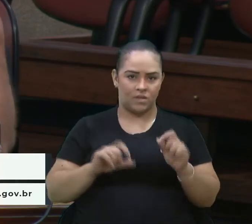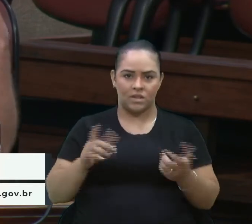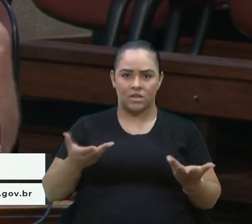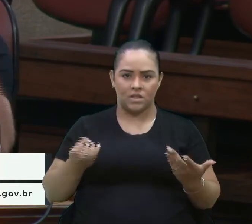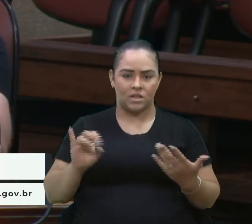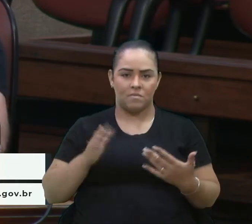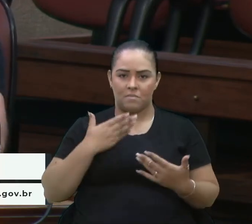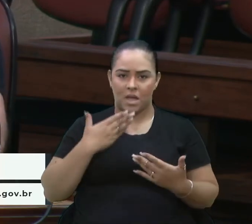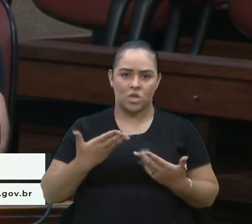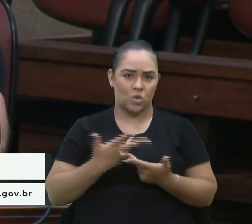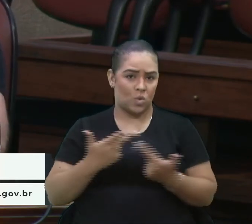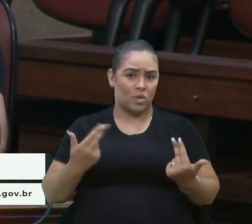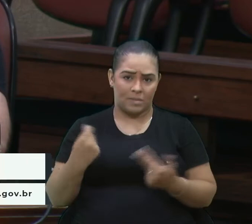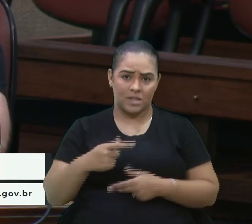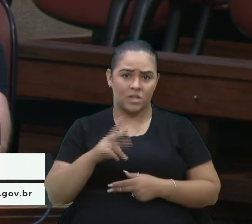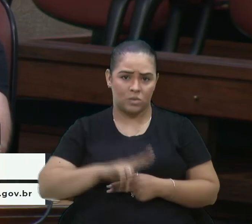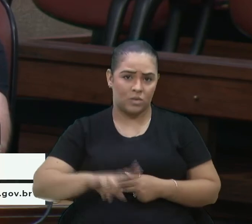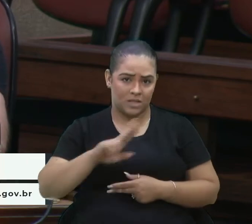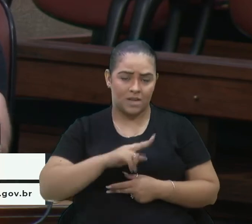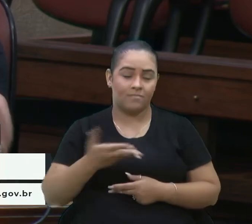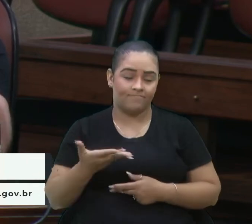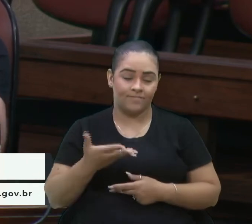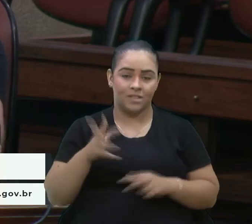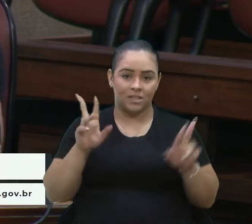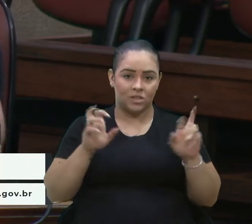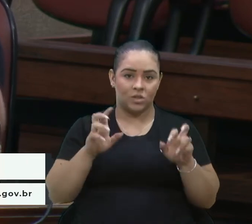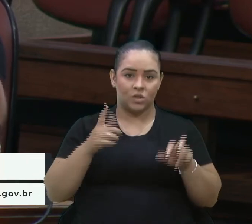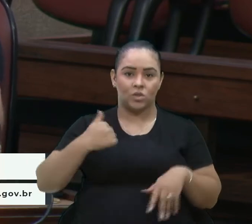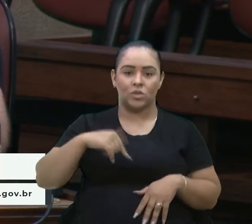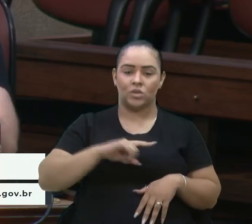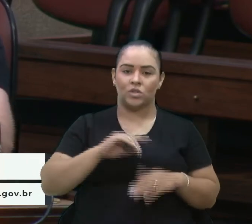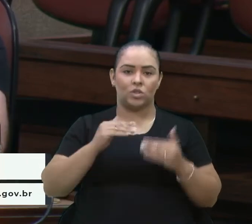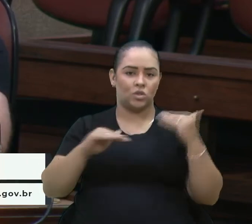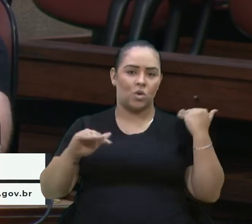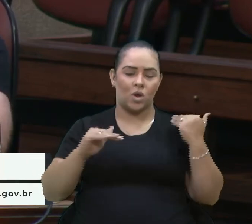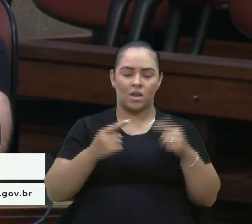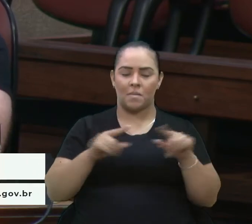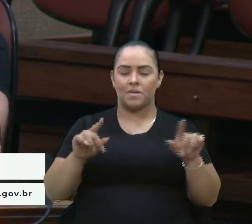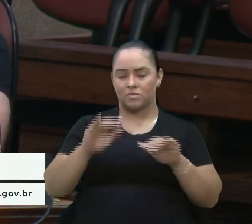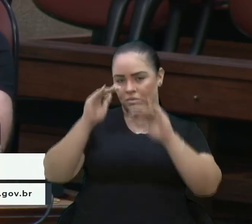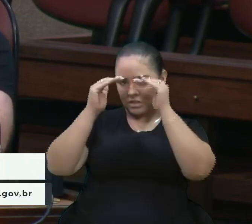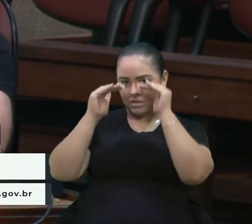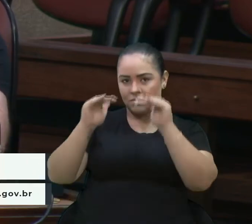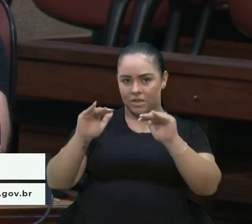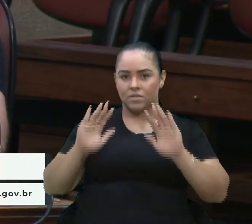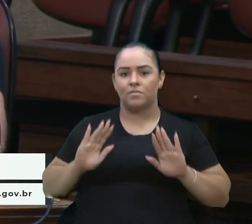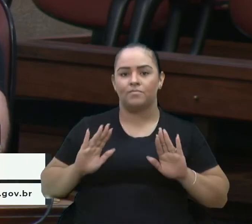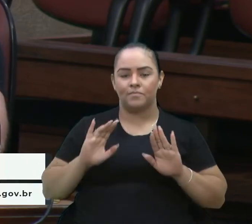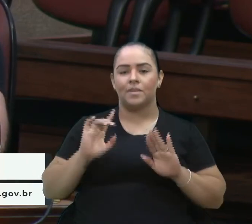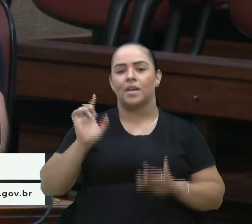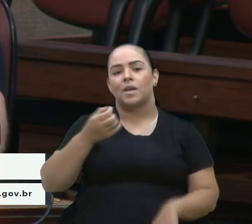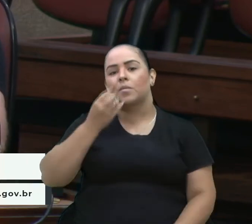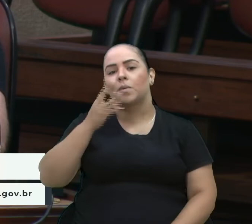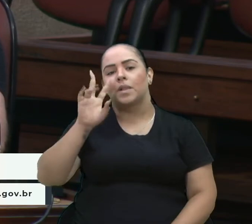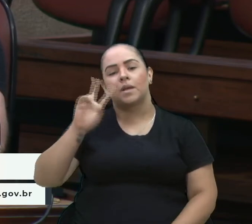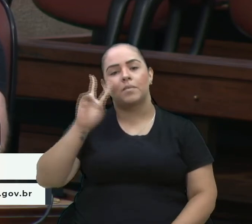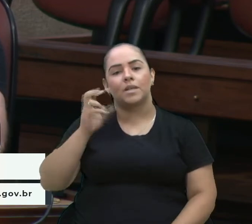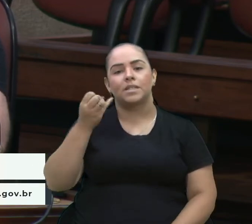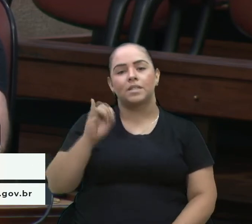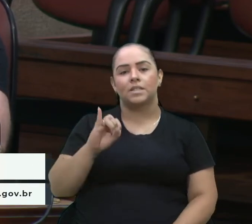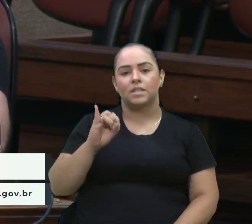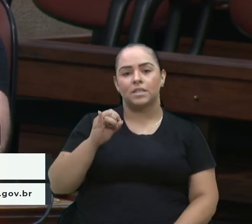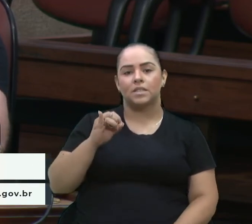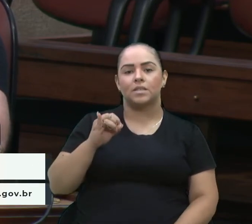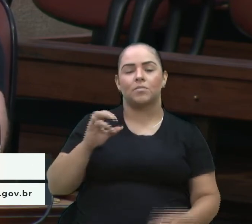mercadoria. Então, esse assunto, vereador Valim, que a gente discorda, mas de forma muito respeitosa, é sempre bom lembrar que, se a iniciativa